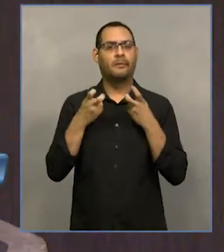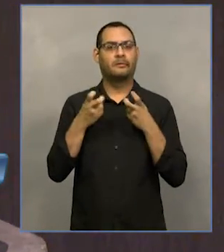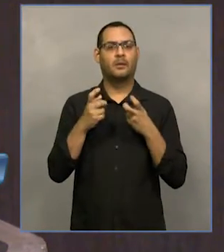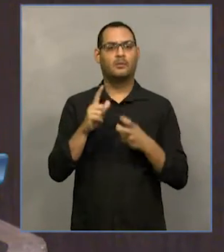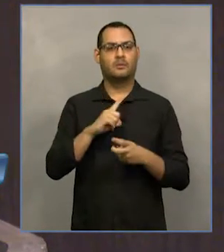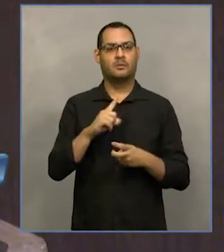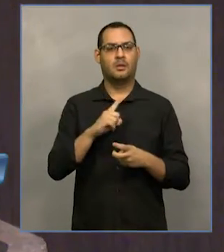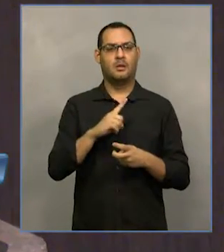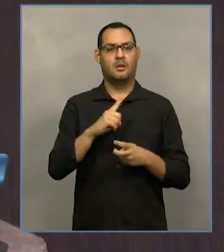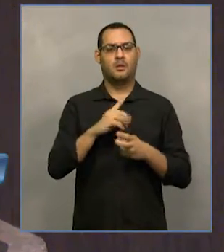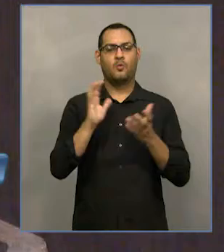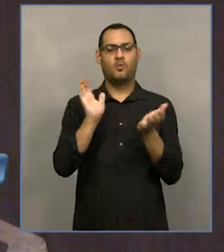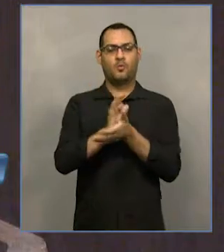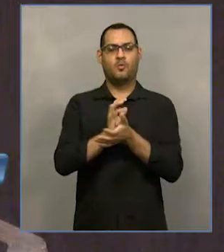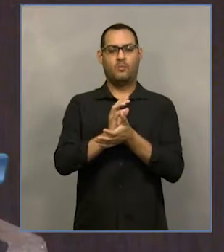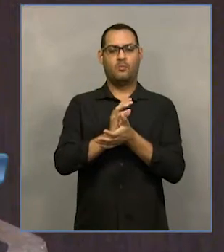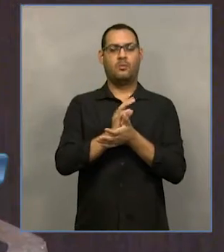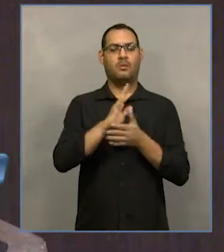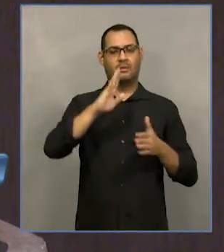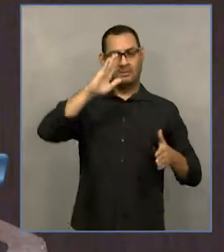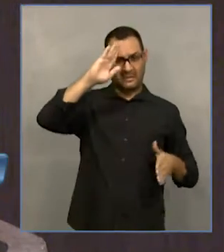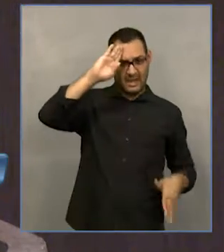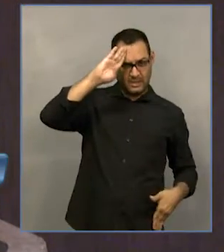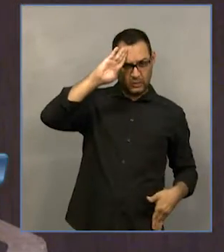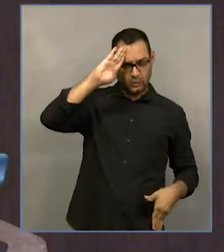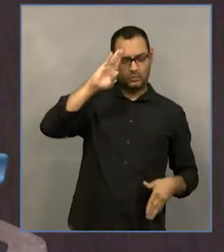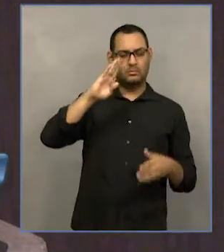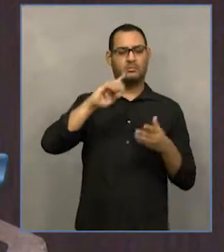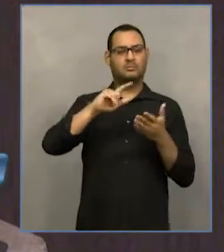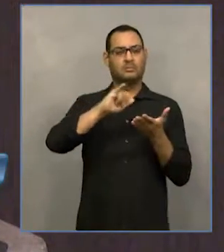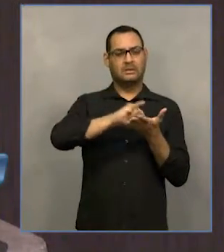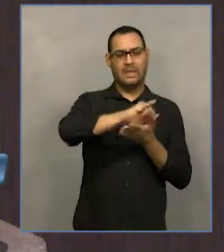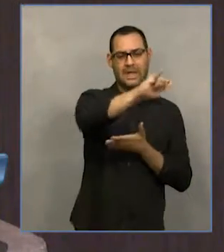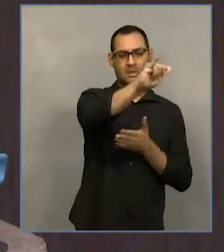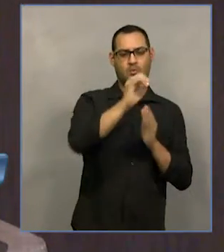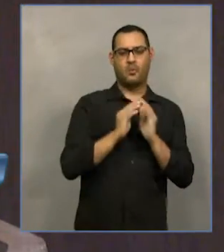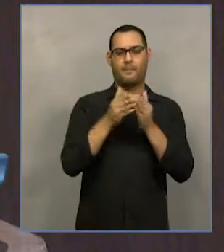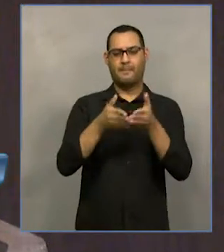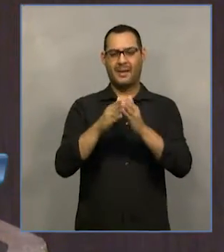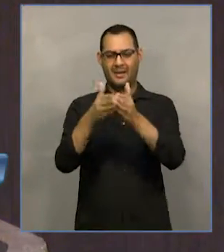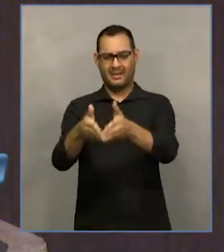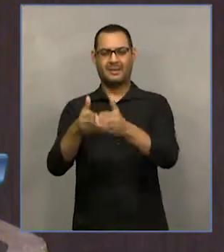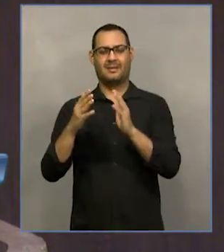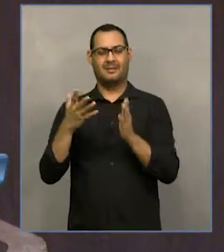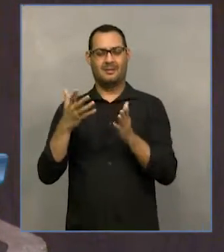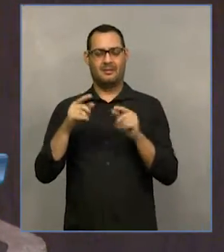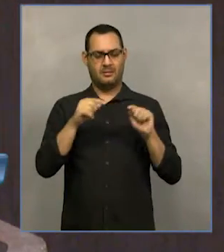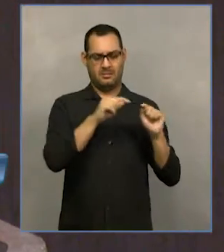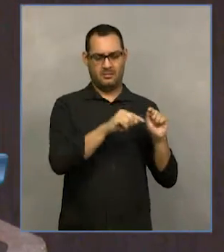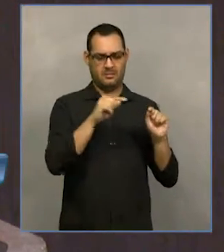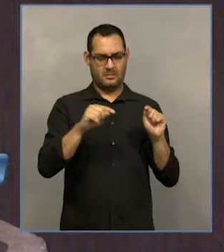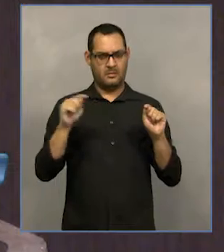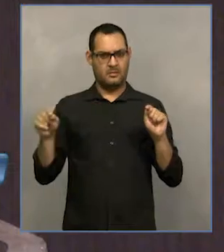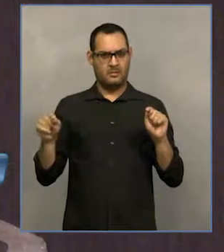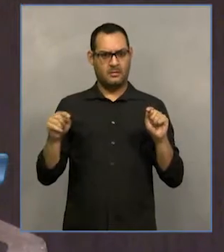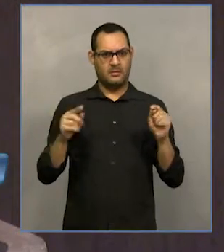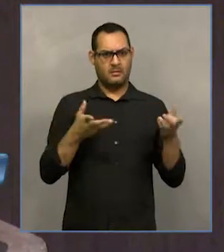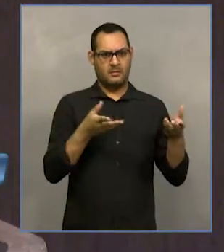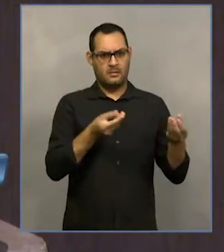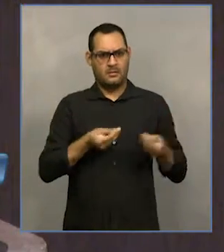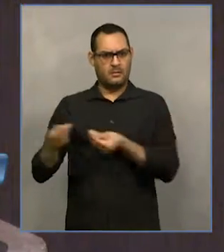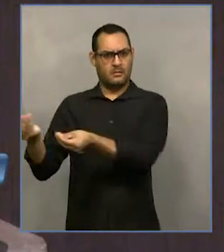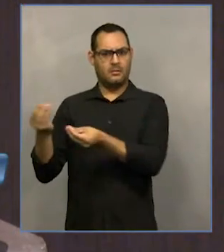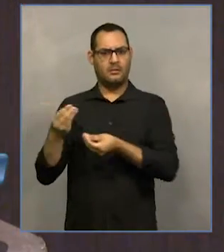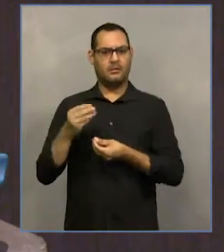armadas para a segurança pública. Segurança pública é matéria das polícias, civis,